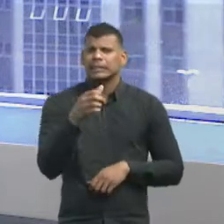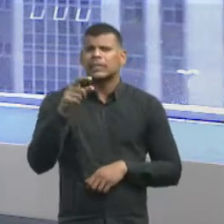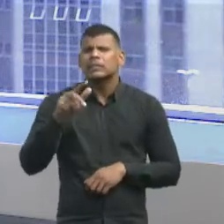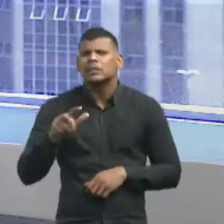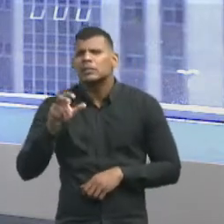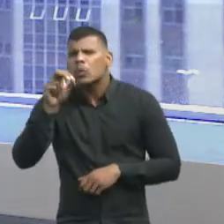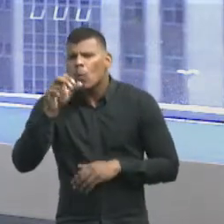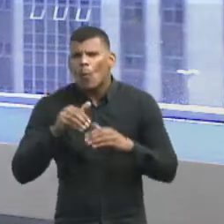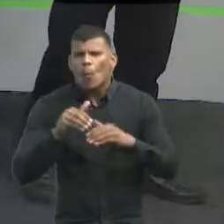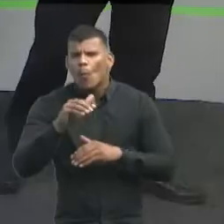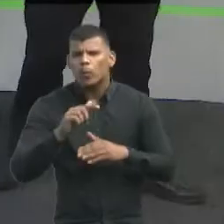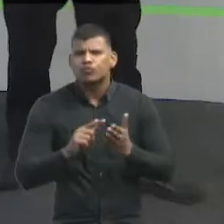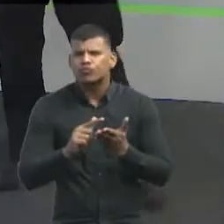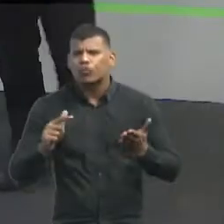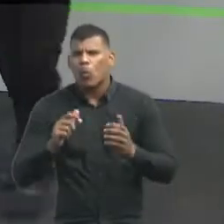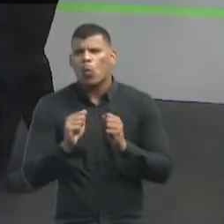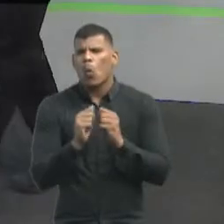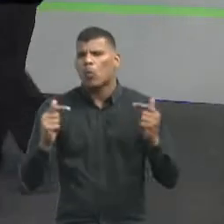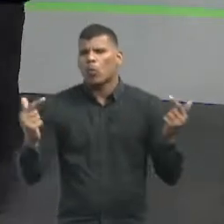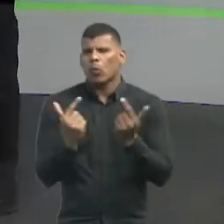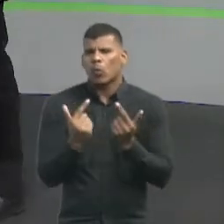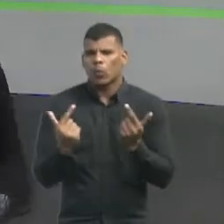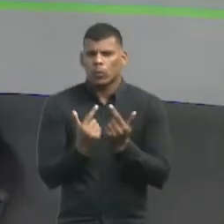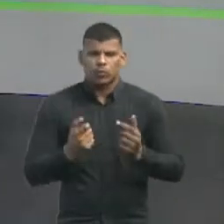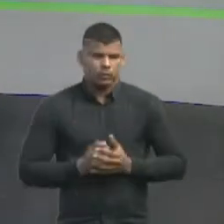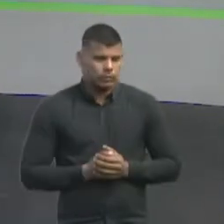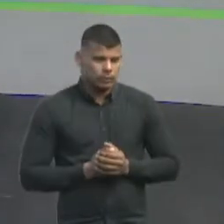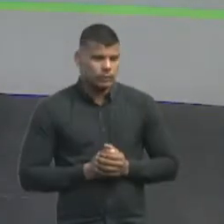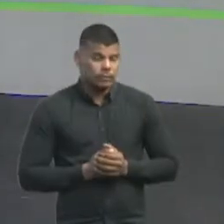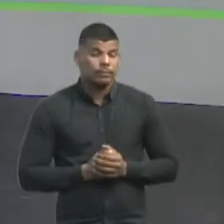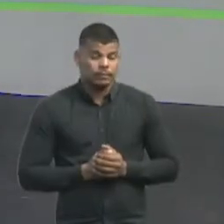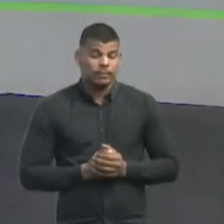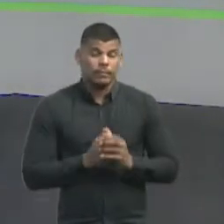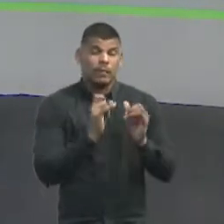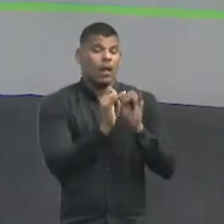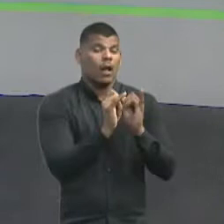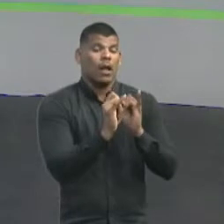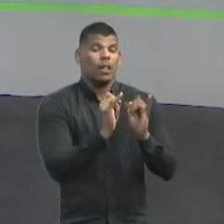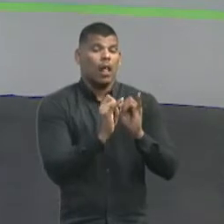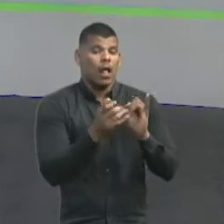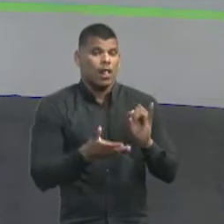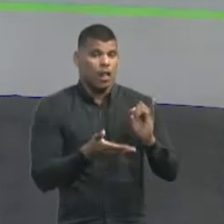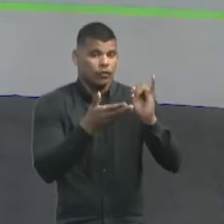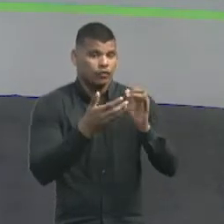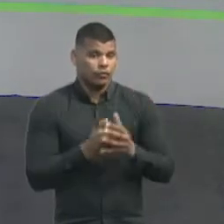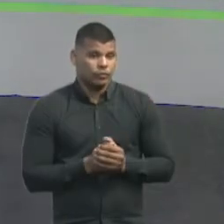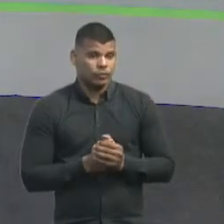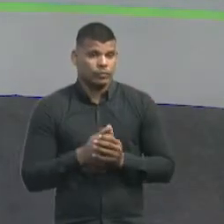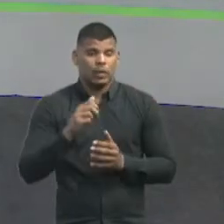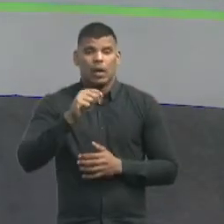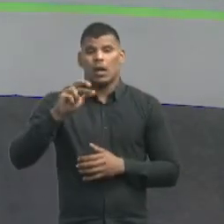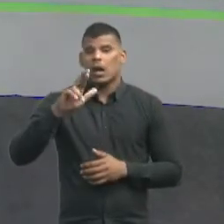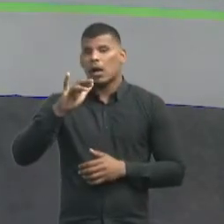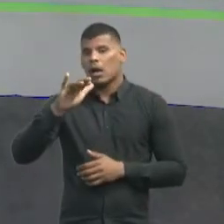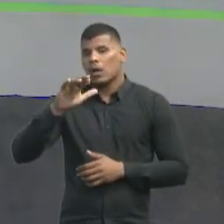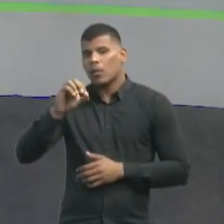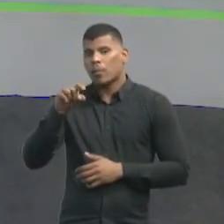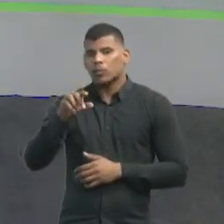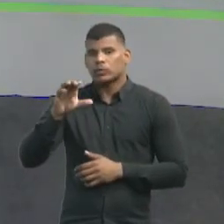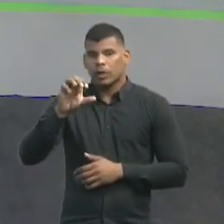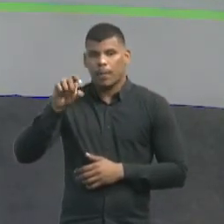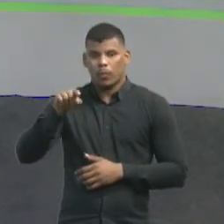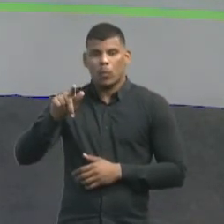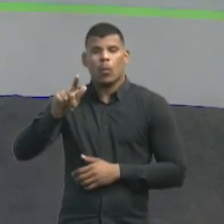o Jornal Assembleia. Acesse também o nosso portal na internet, o endereço al.ce.gov.br.